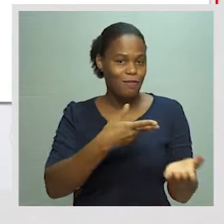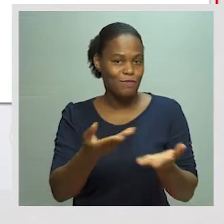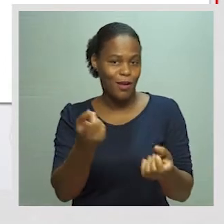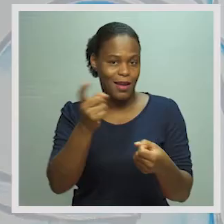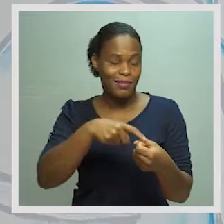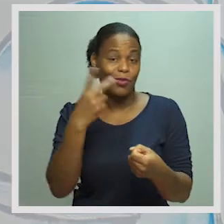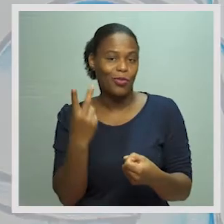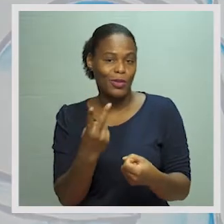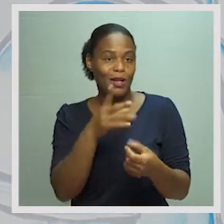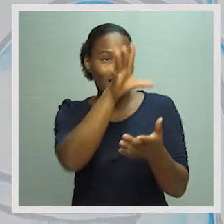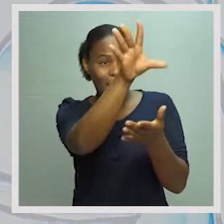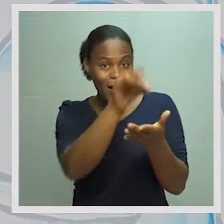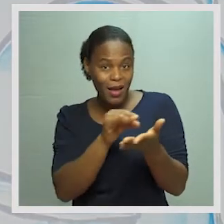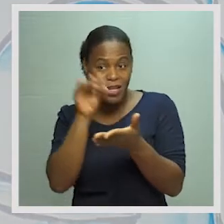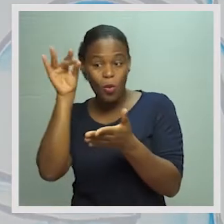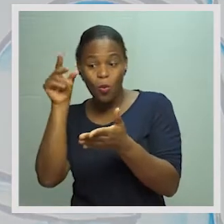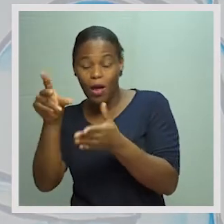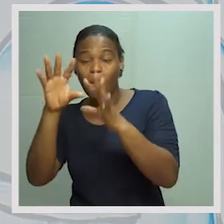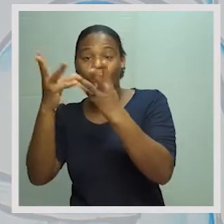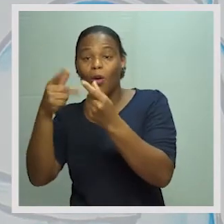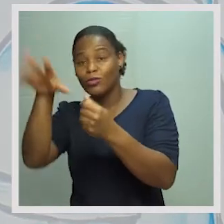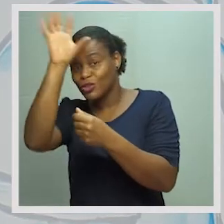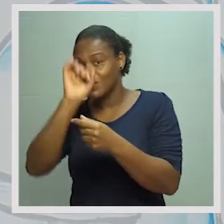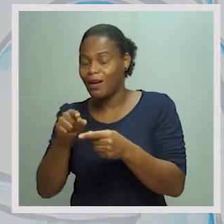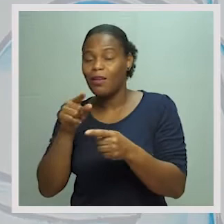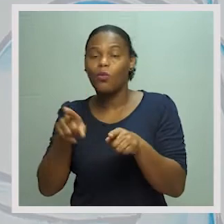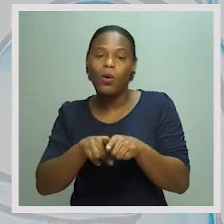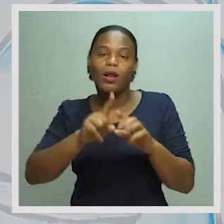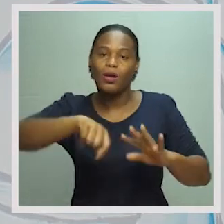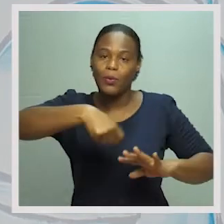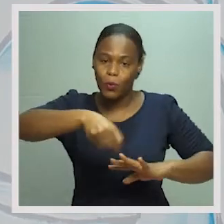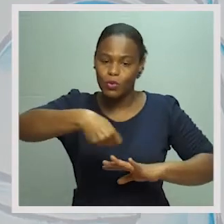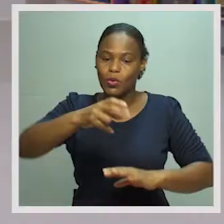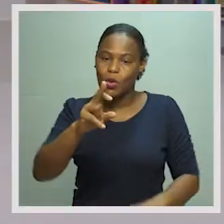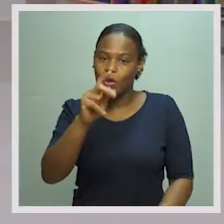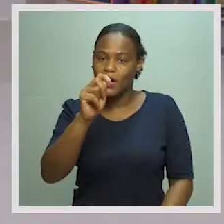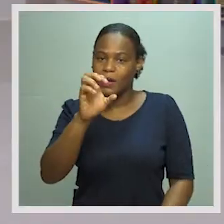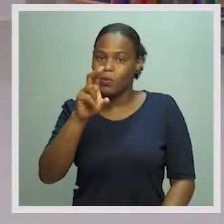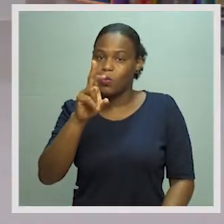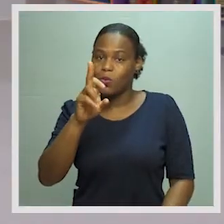vamos colocar na conta do Estado. Como recurso. Vamos lá, a conta do Estado.